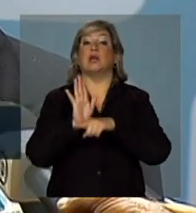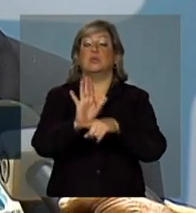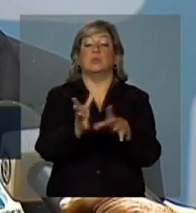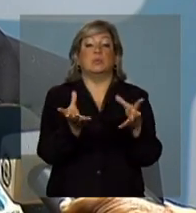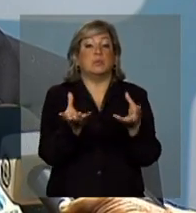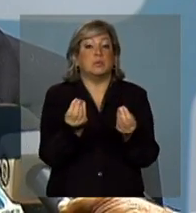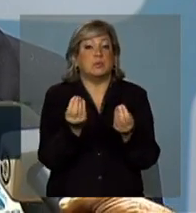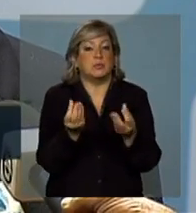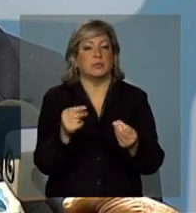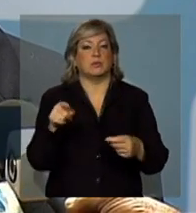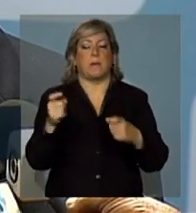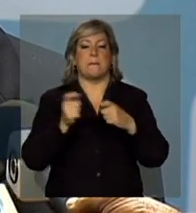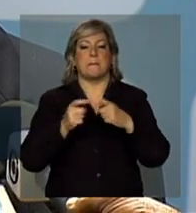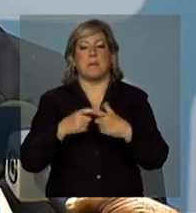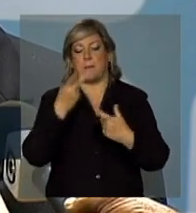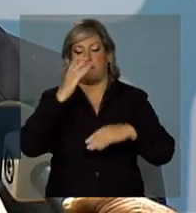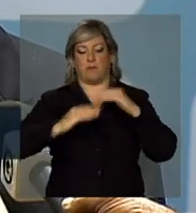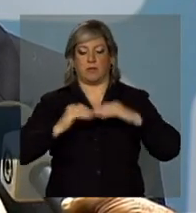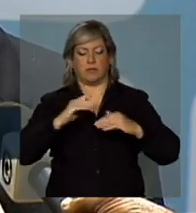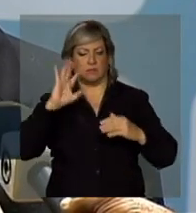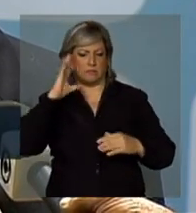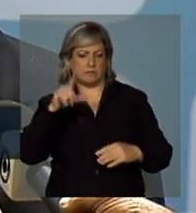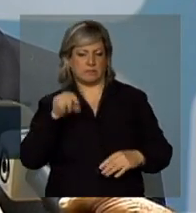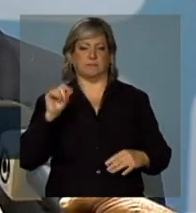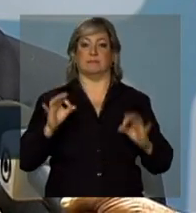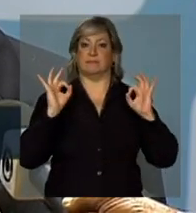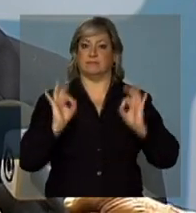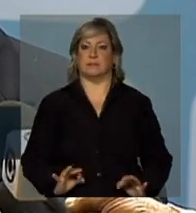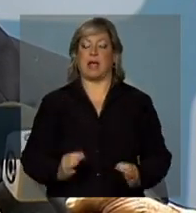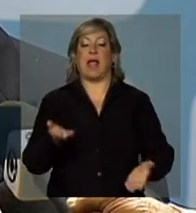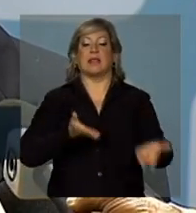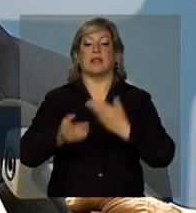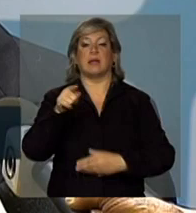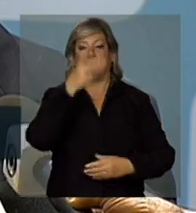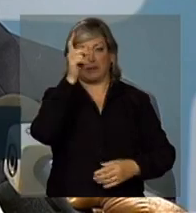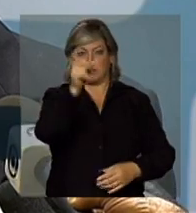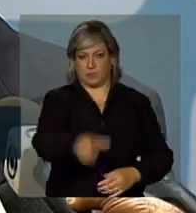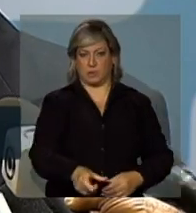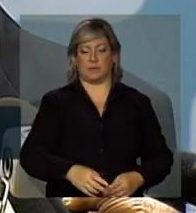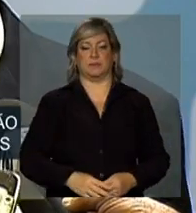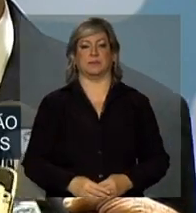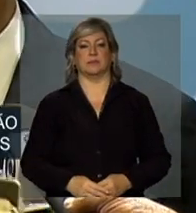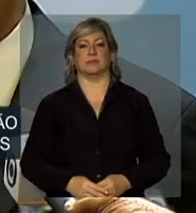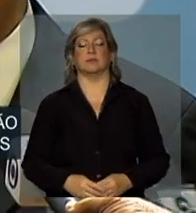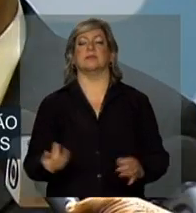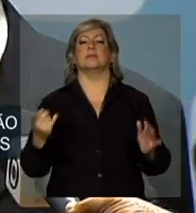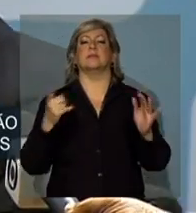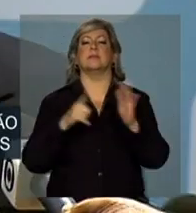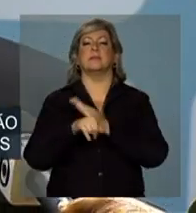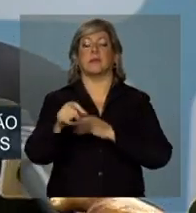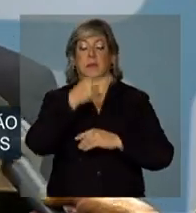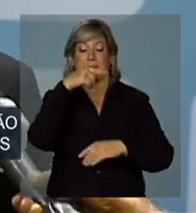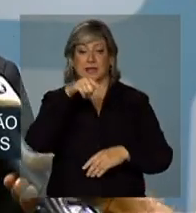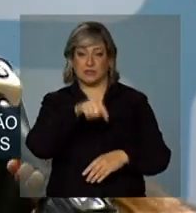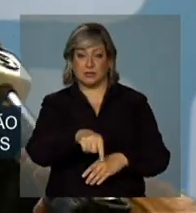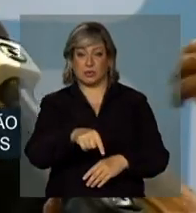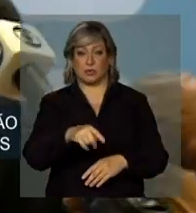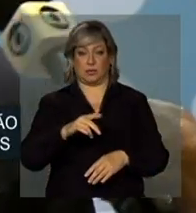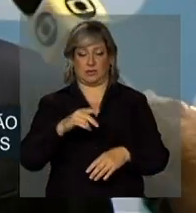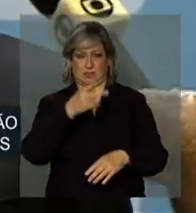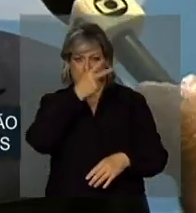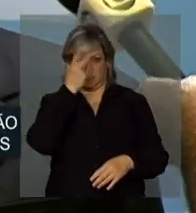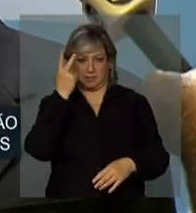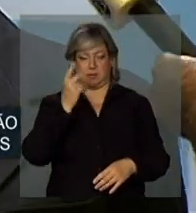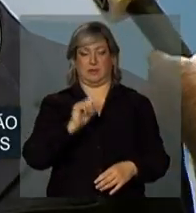médico, um profissional de saúde, a tomar a decisão mais correta na hora de atender o paciente. Ministro, o paciente também vai poder ficar ciente de